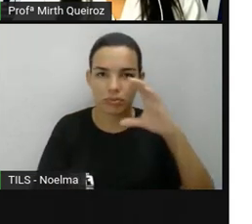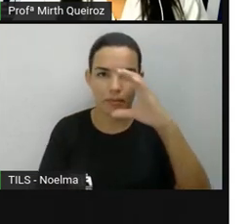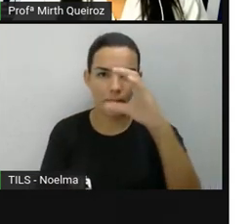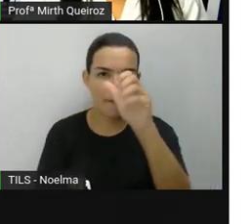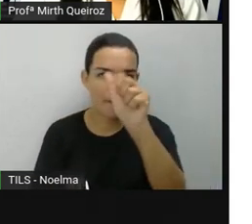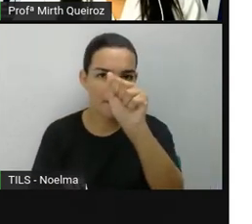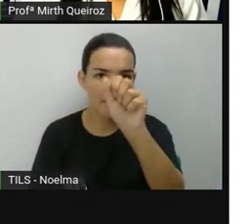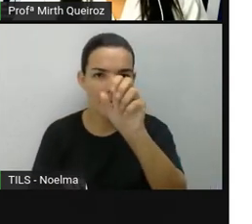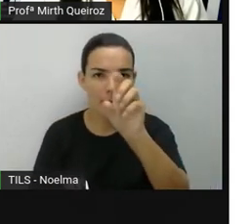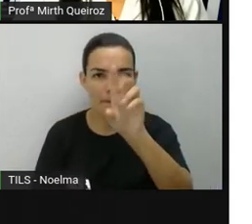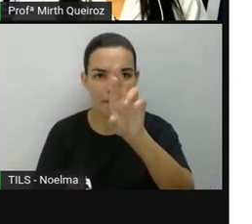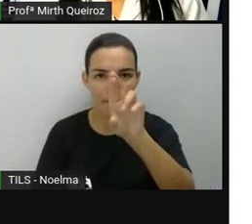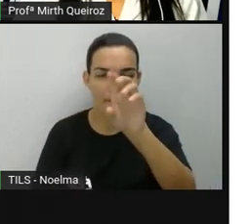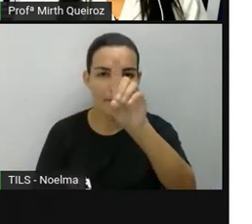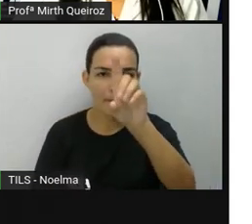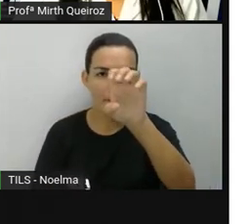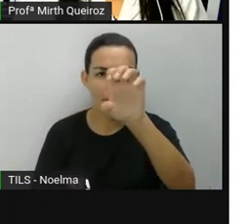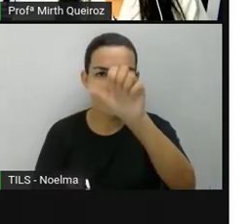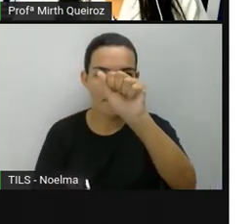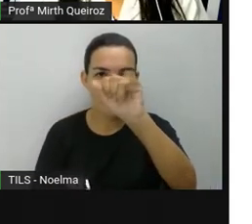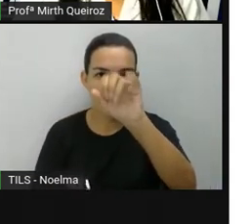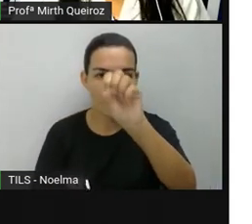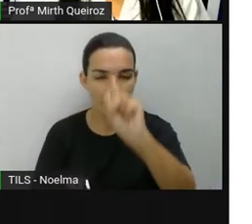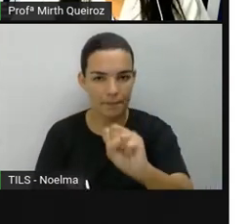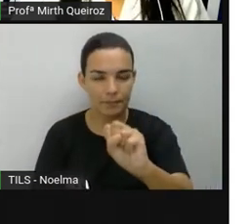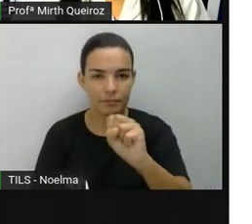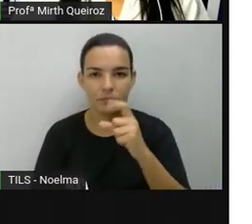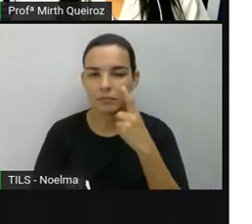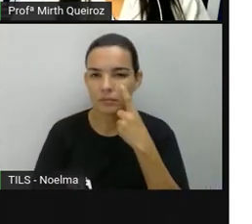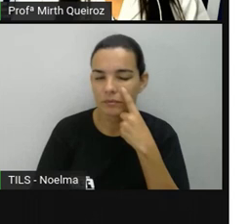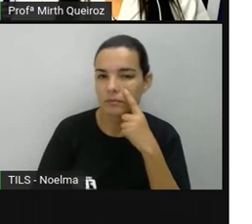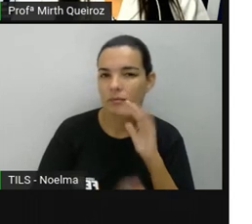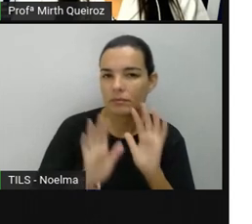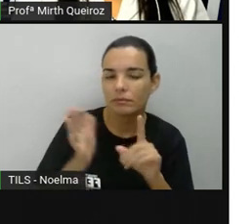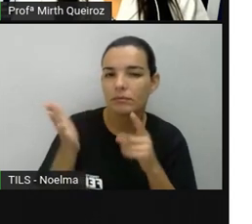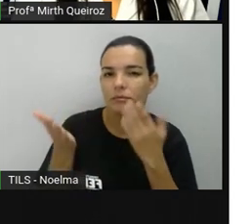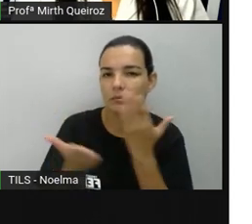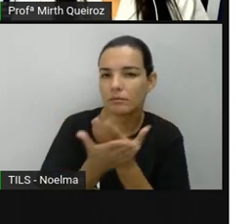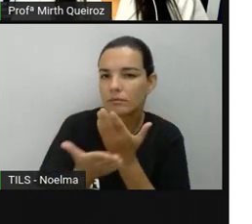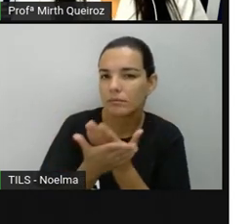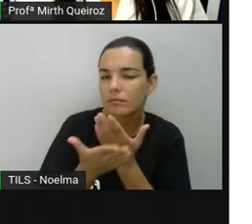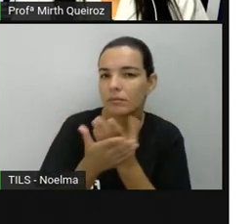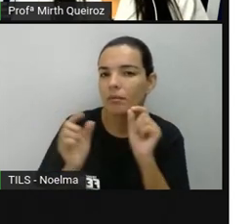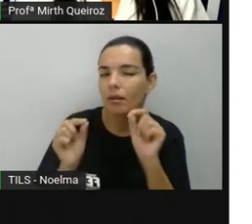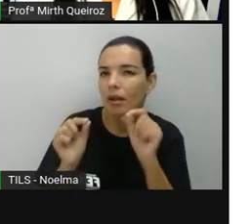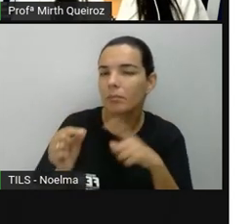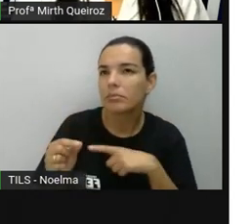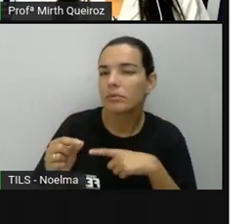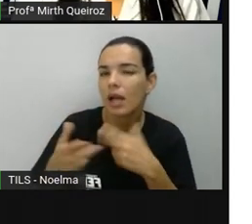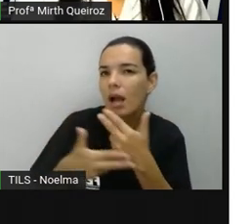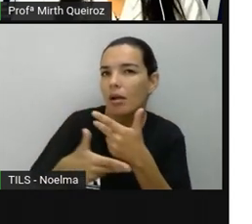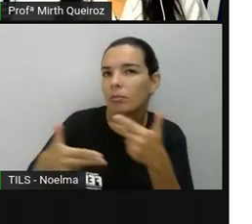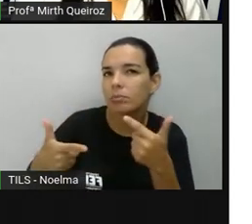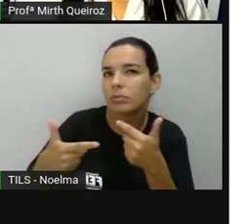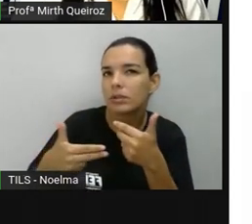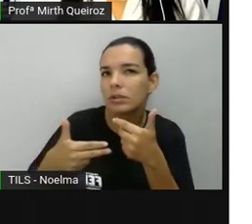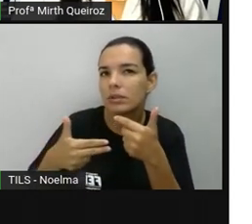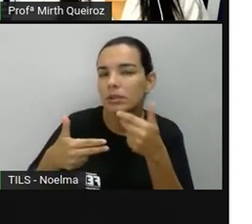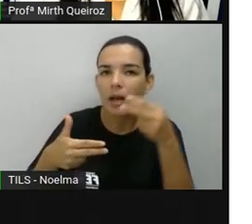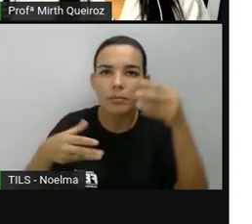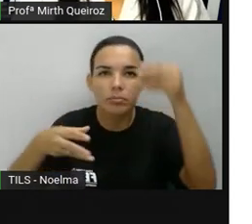respeito da localização. Já alguns itens que a gente precisa compreender para poder nos